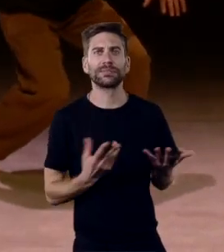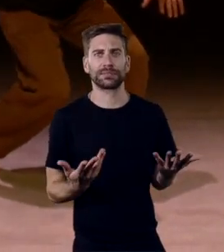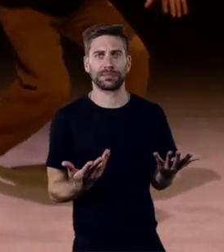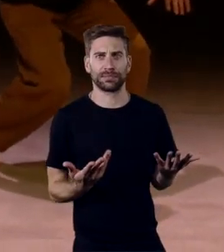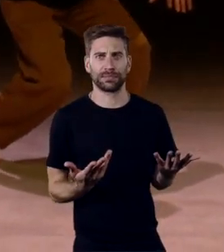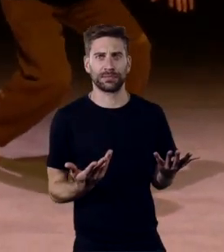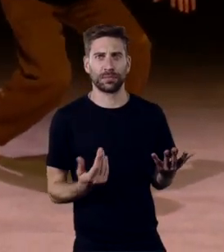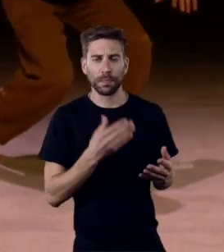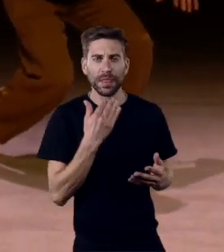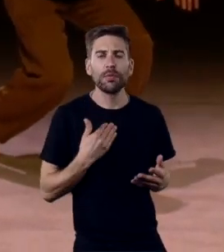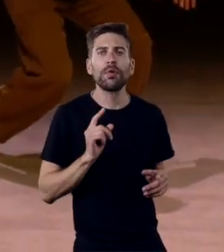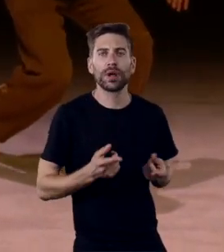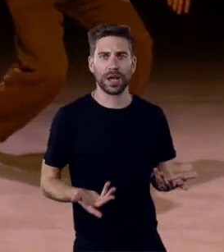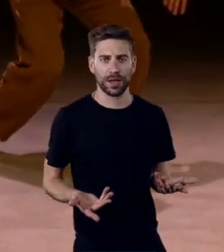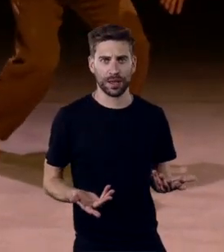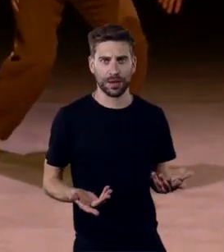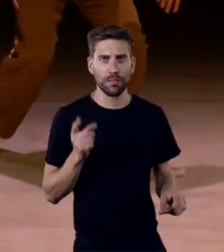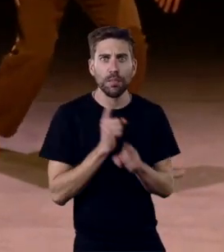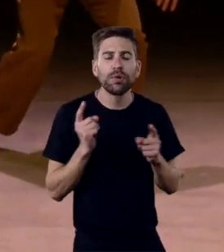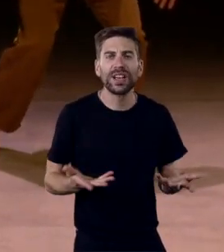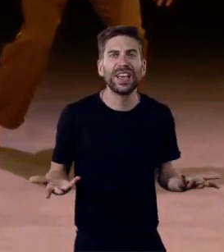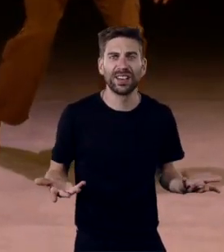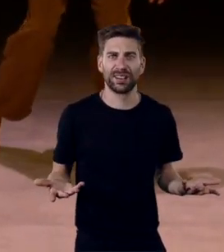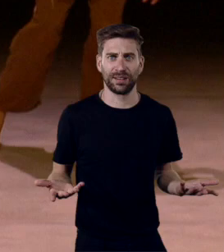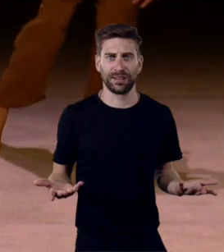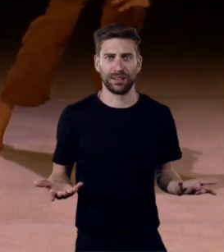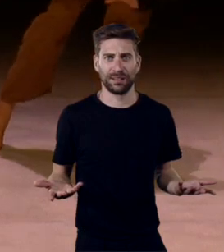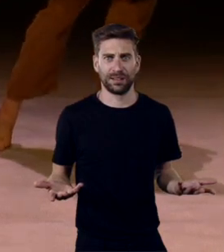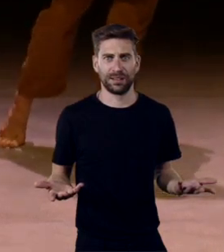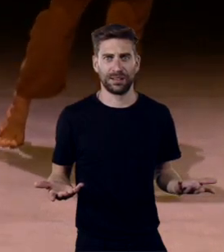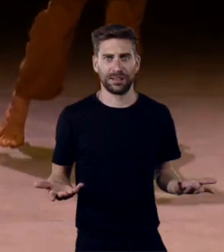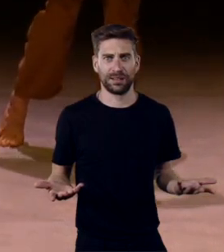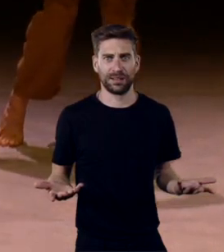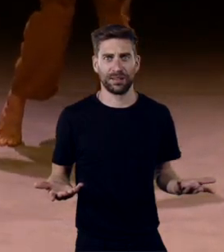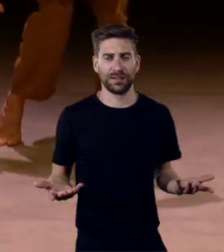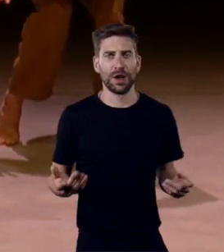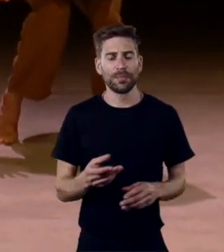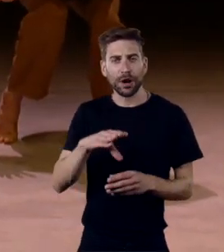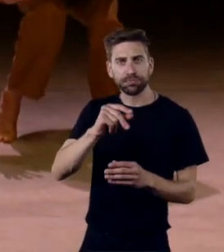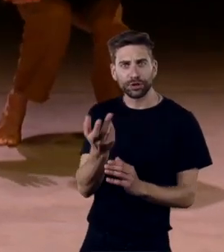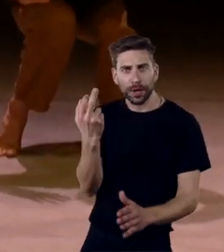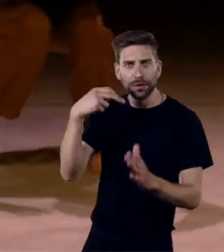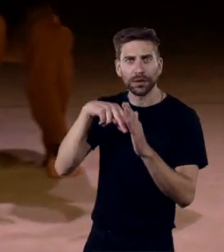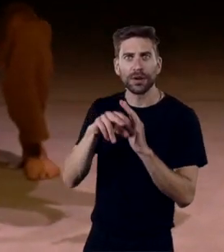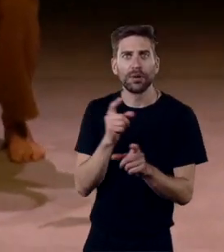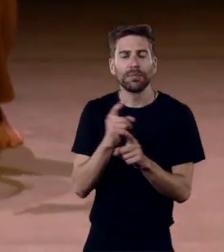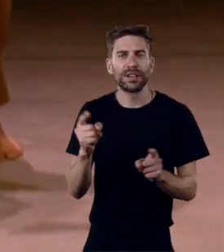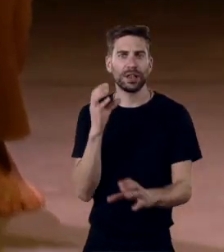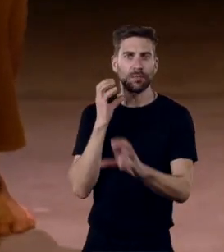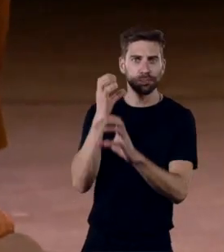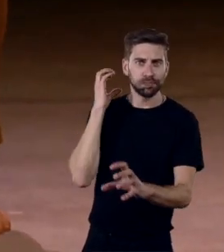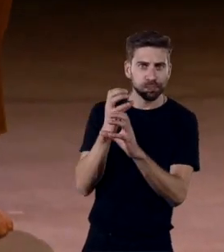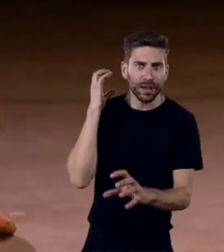he podido. Por quê? Porque he encontrado um sítio, em um caminhão, que tinha um cajón com